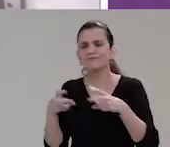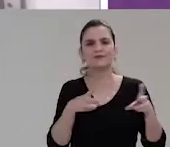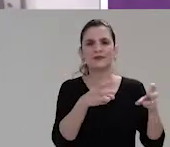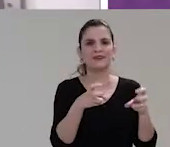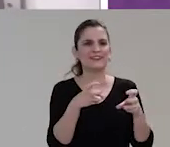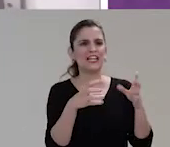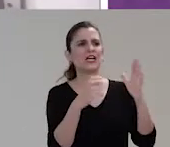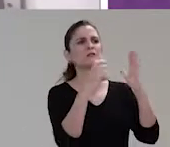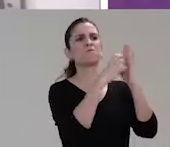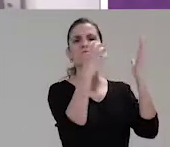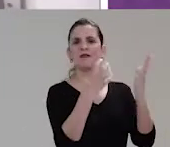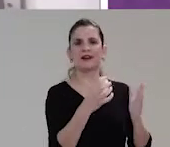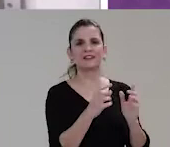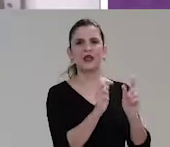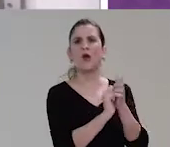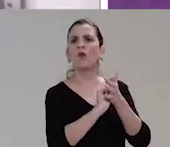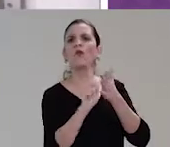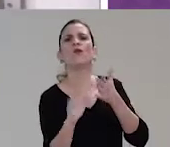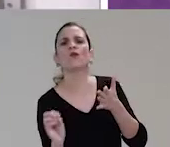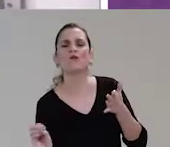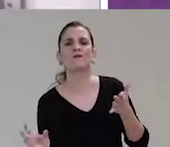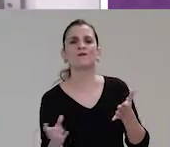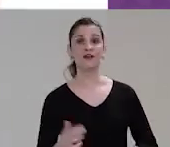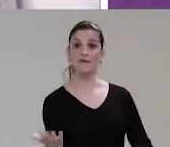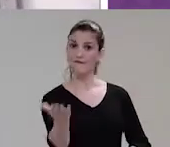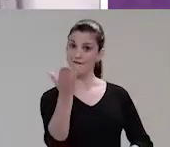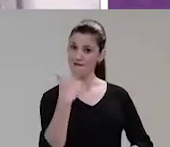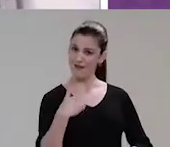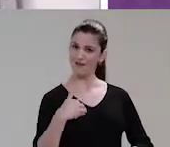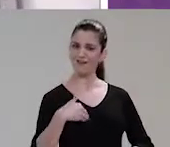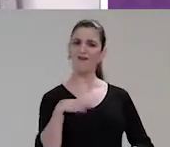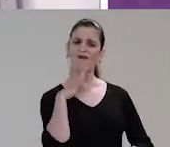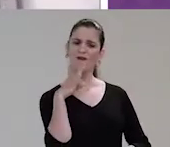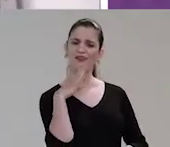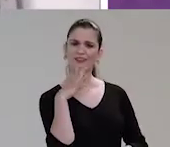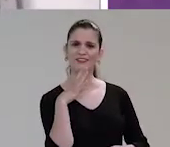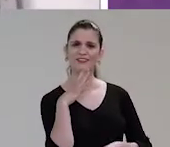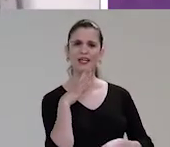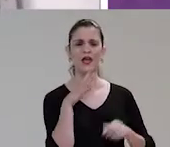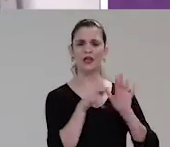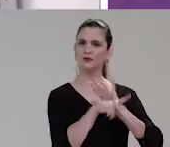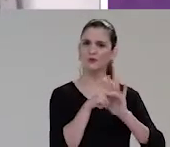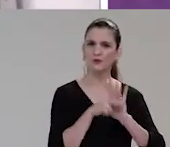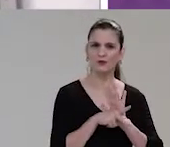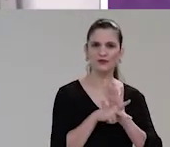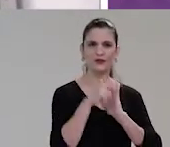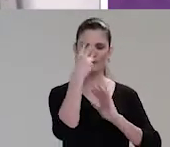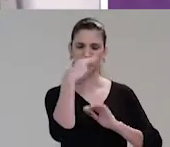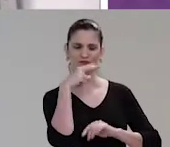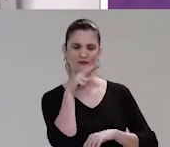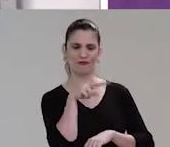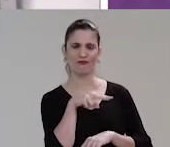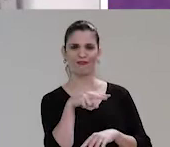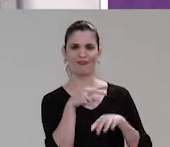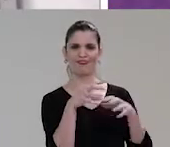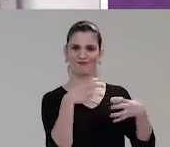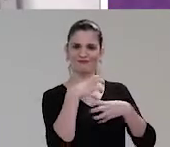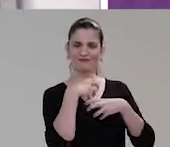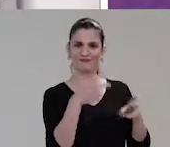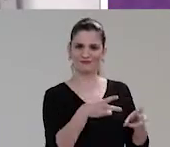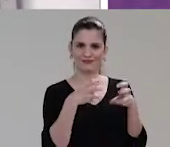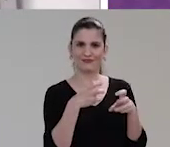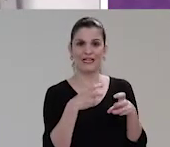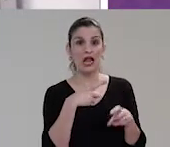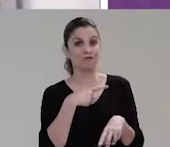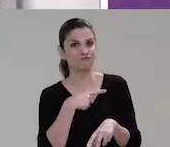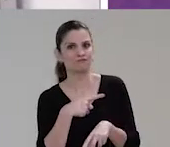seguido por tantas marcas, até o Google aderiu. Vim você também conhecer o projeto PraSegoVer. No Instagram, ele